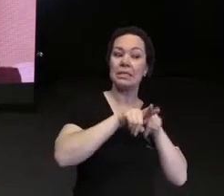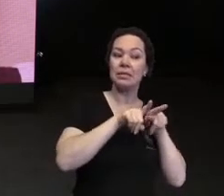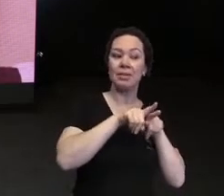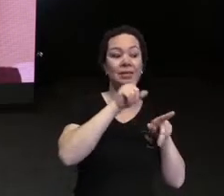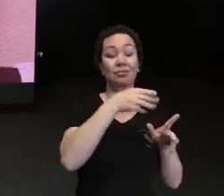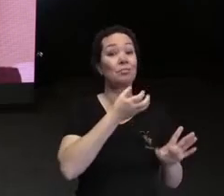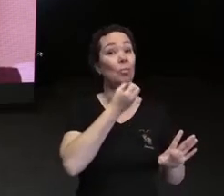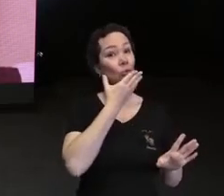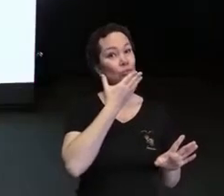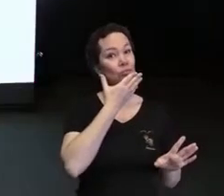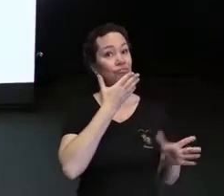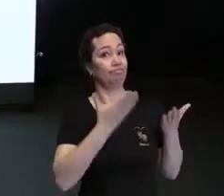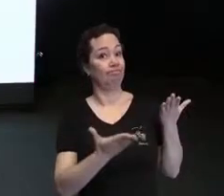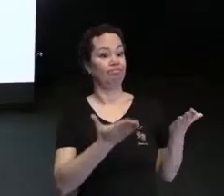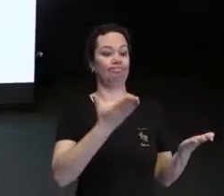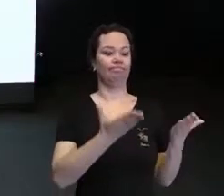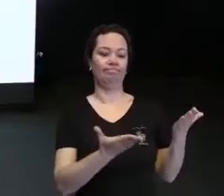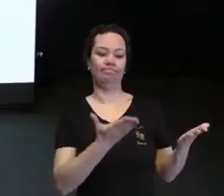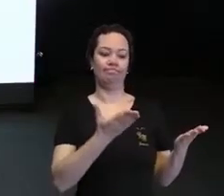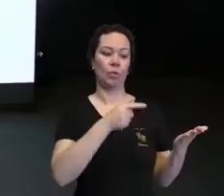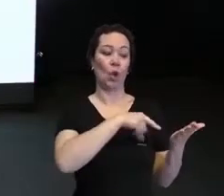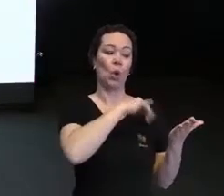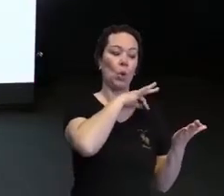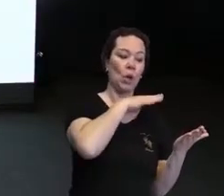pode até chamar de ruim.